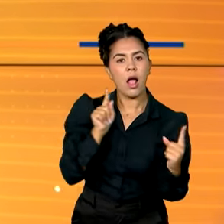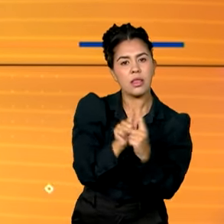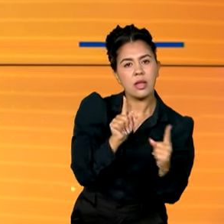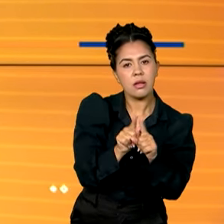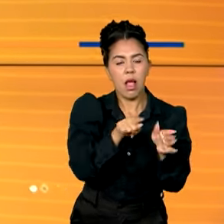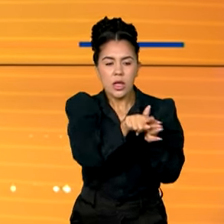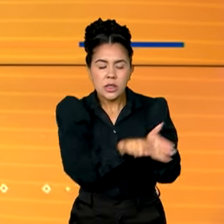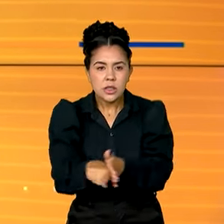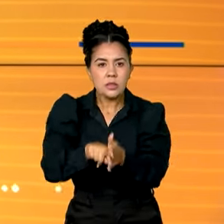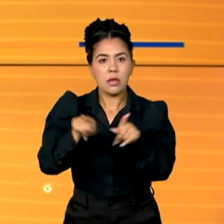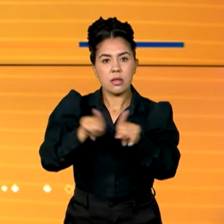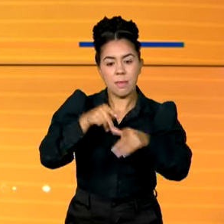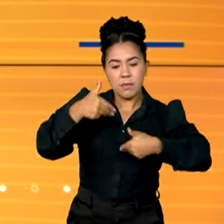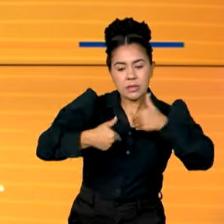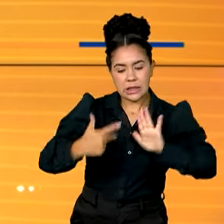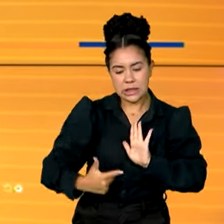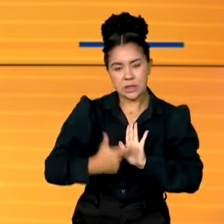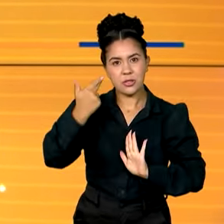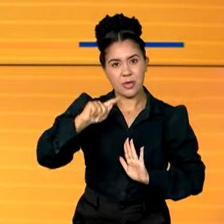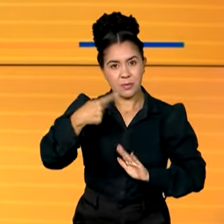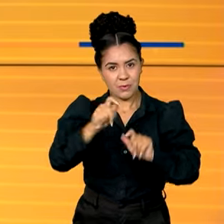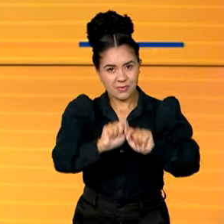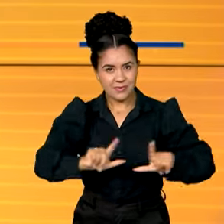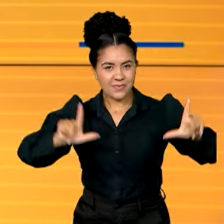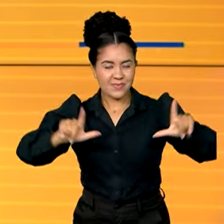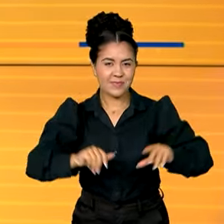terapias e cirurgias. A gente volta já já.